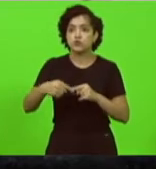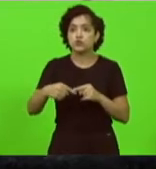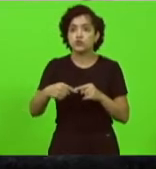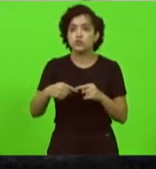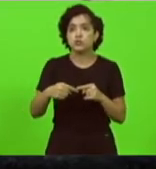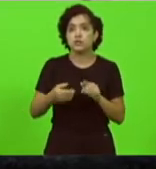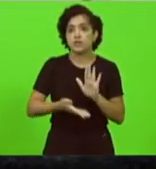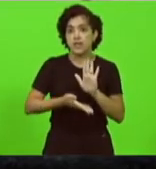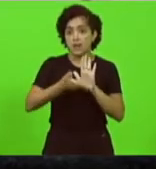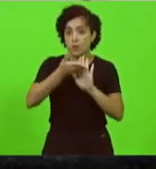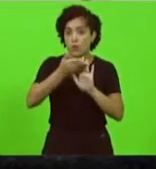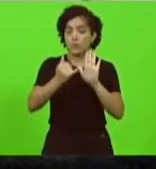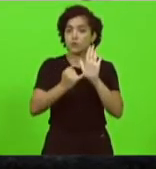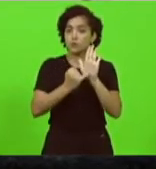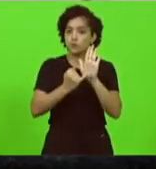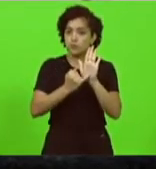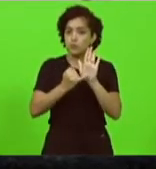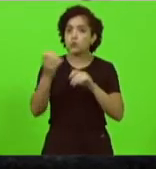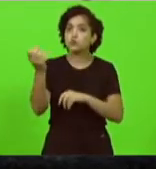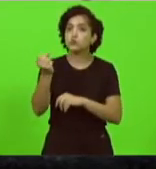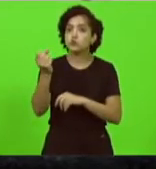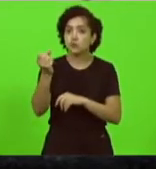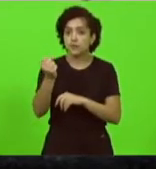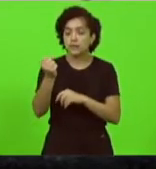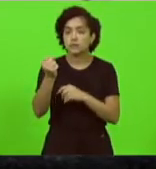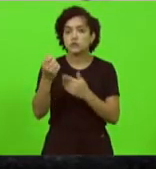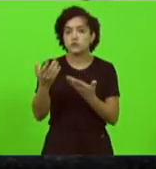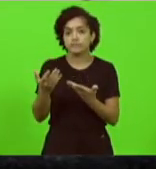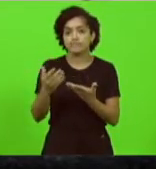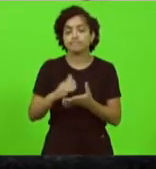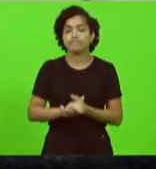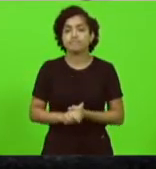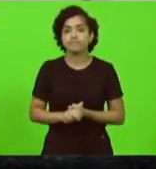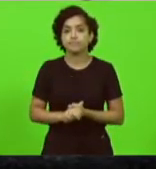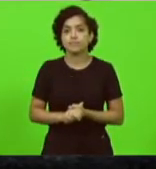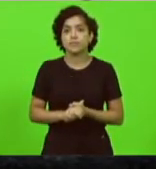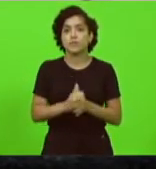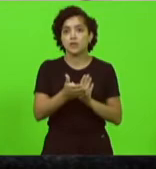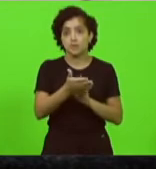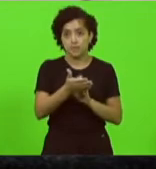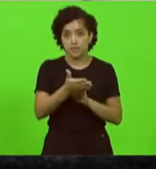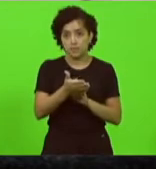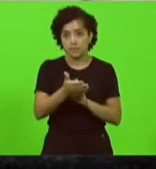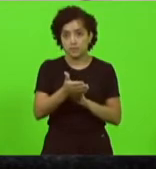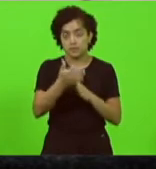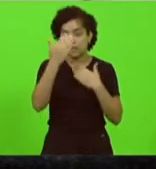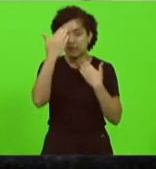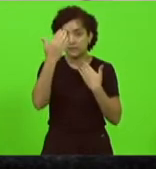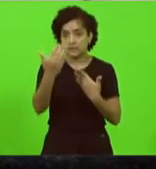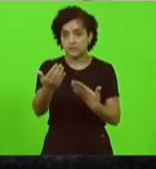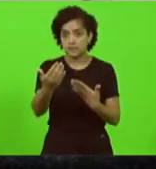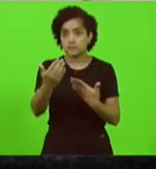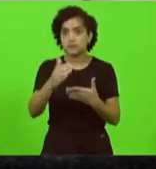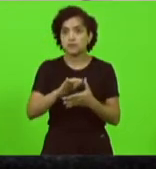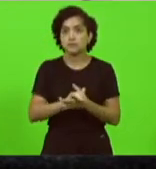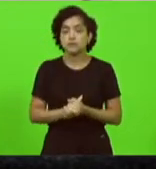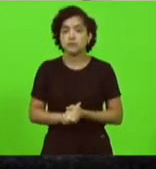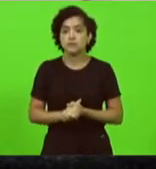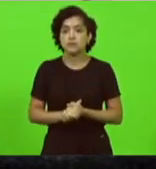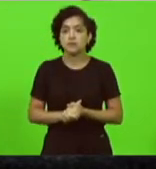imposto sobre o leite também que é importante parabéns pela palavra agradecer também ao deputado